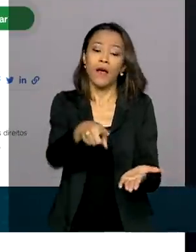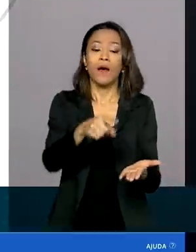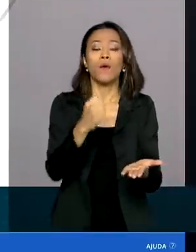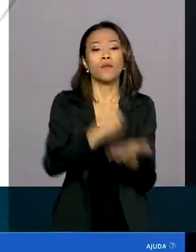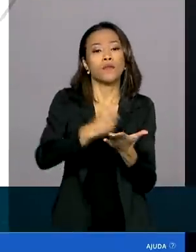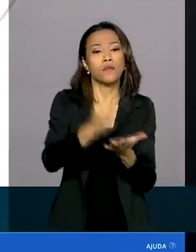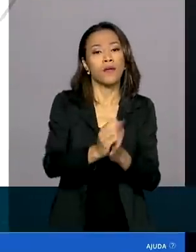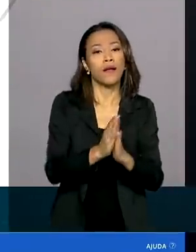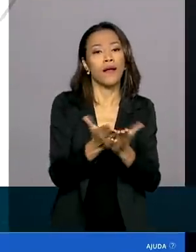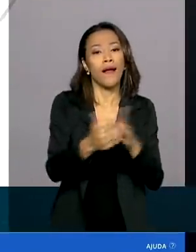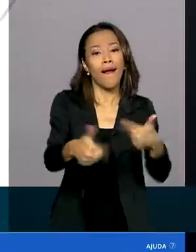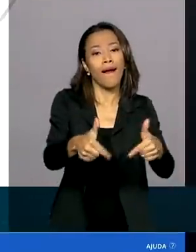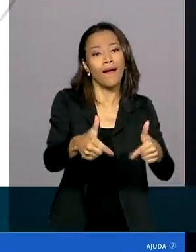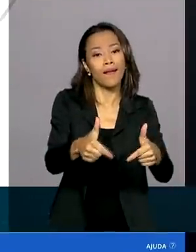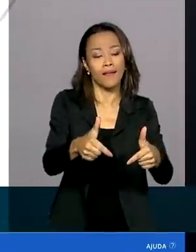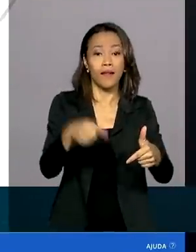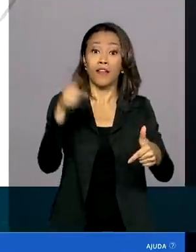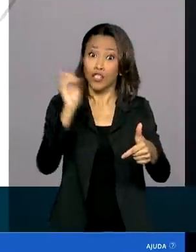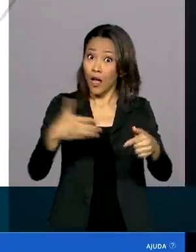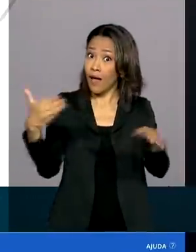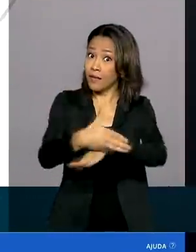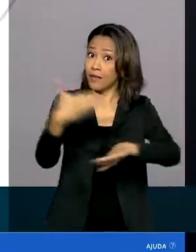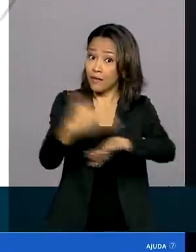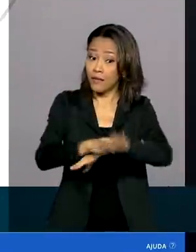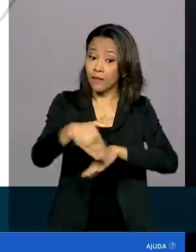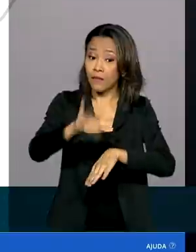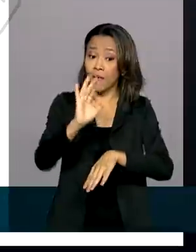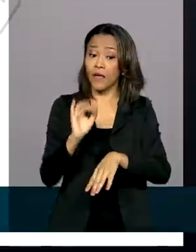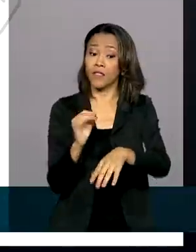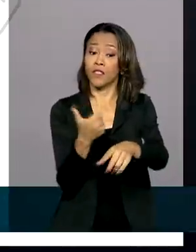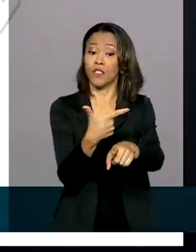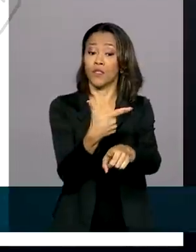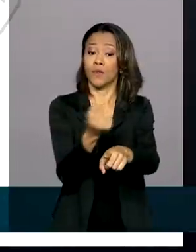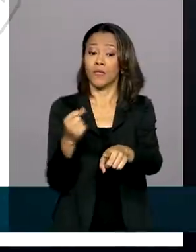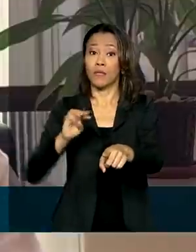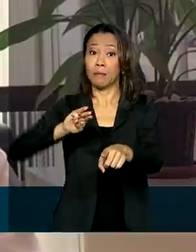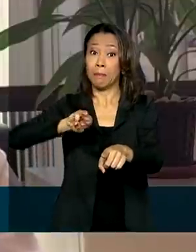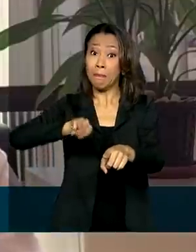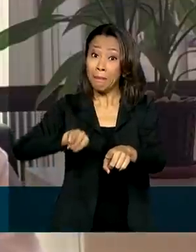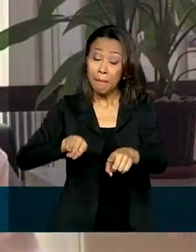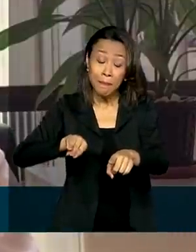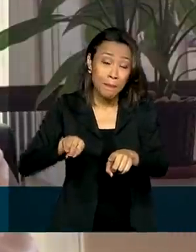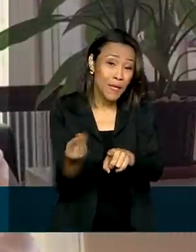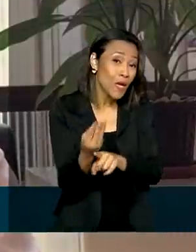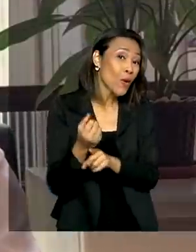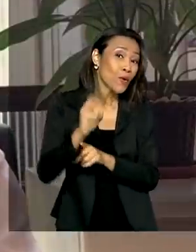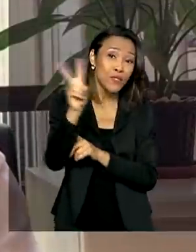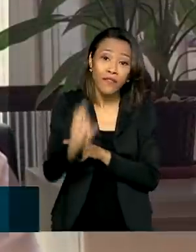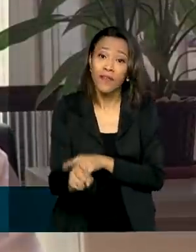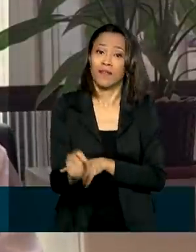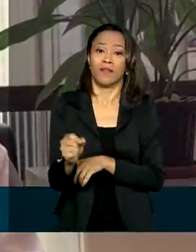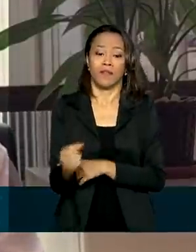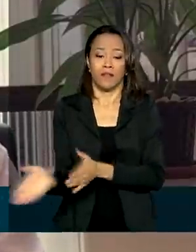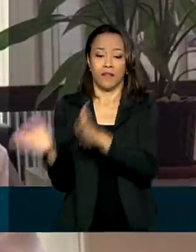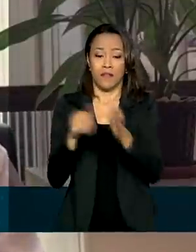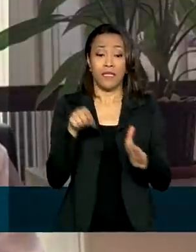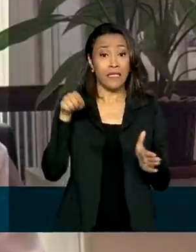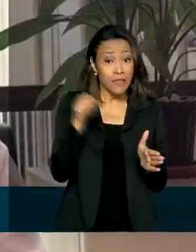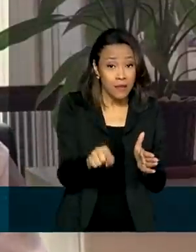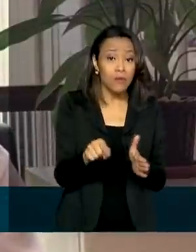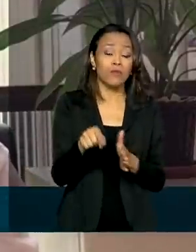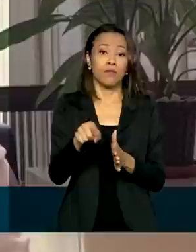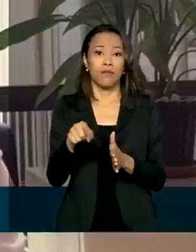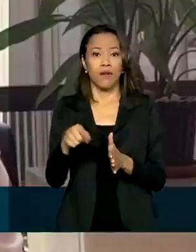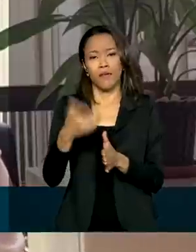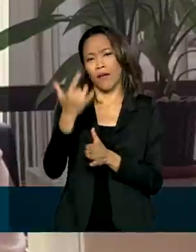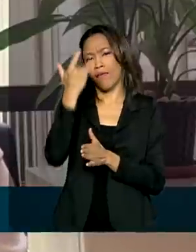já foram acessados mais de 200 milhões de vezes. Isso faz com que você tenha mais conveniência